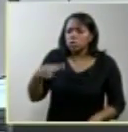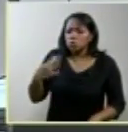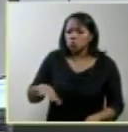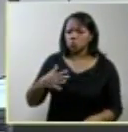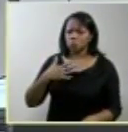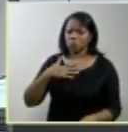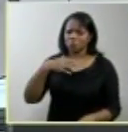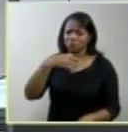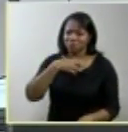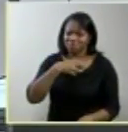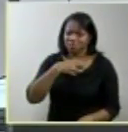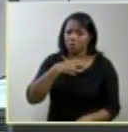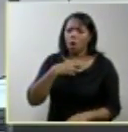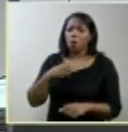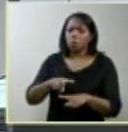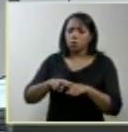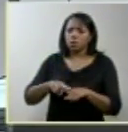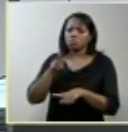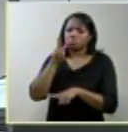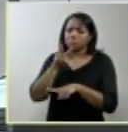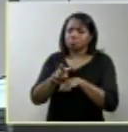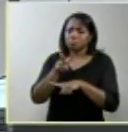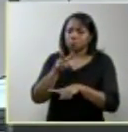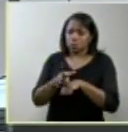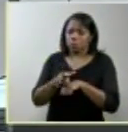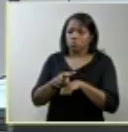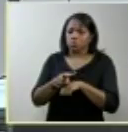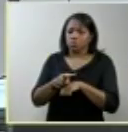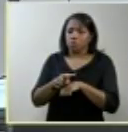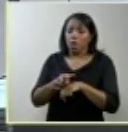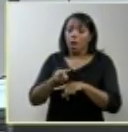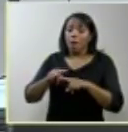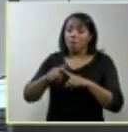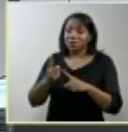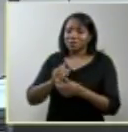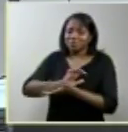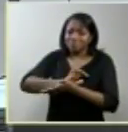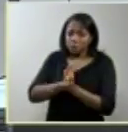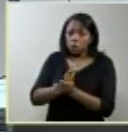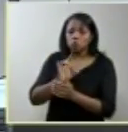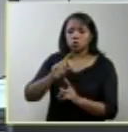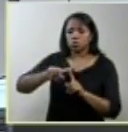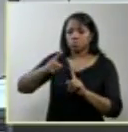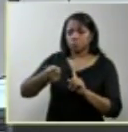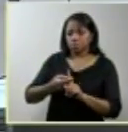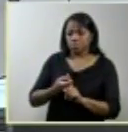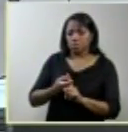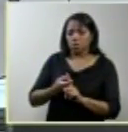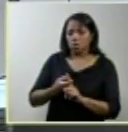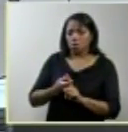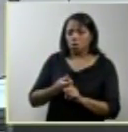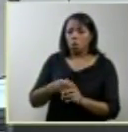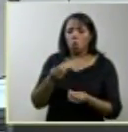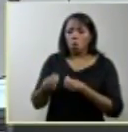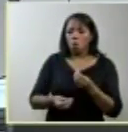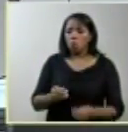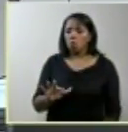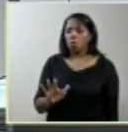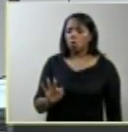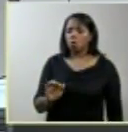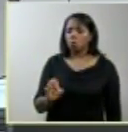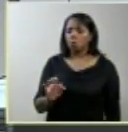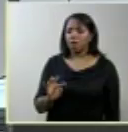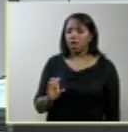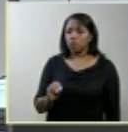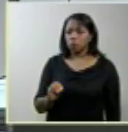por quem tem o dever de protegê-la a tortura não está no acaso de uma gravidez de um feto com anencefalia mas no dever